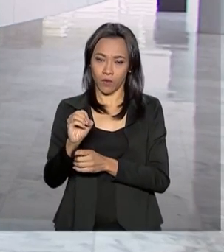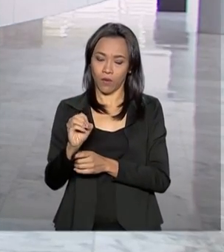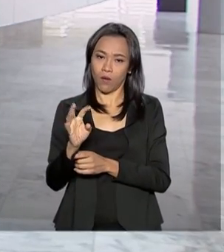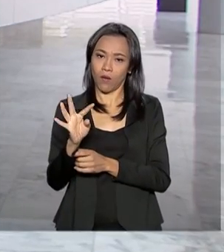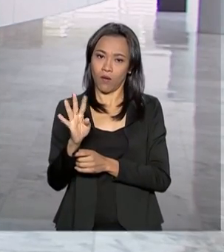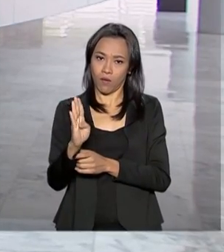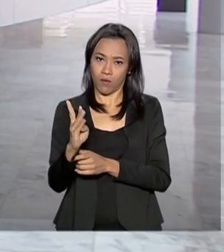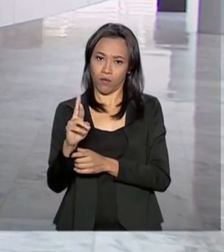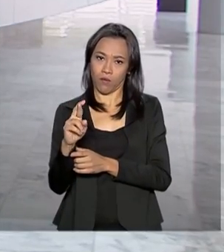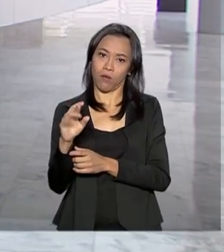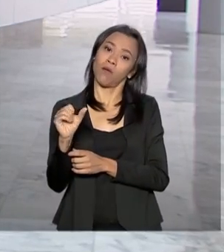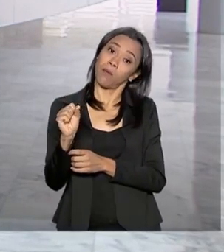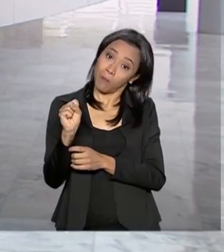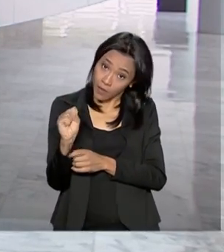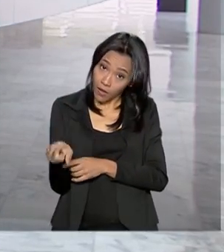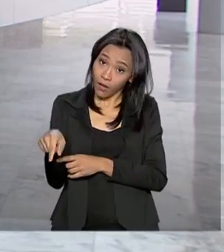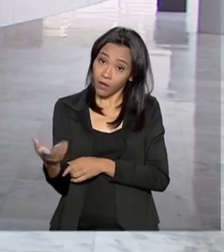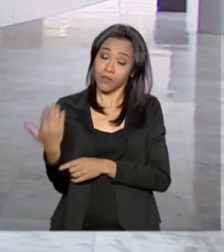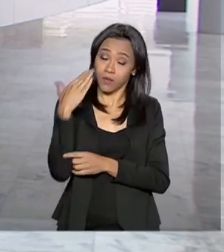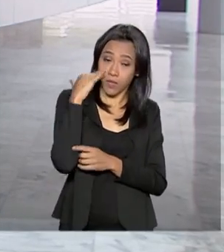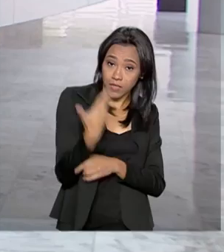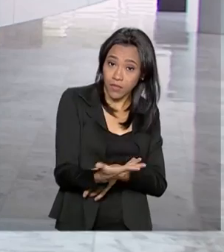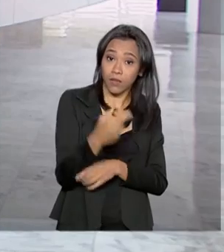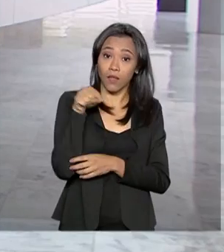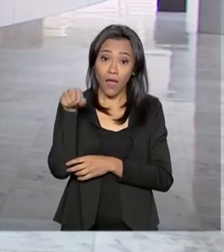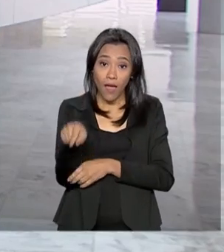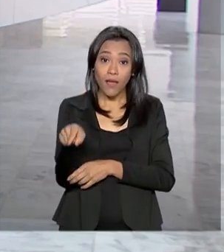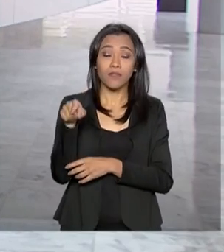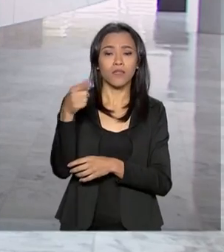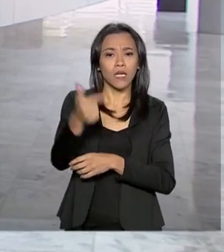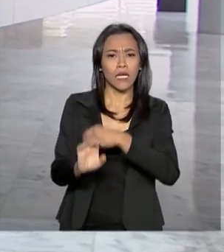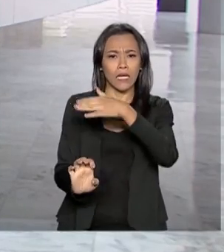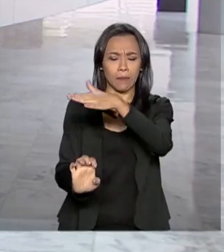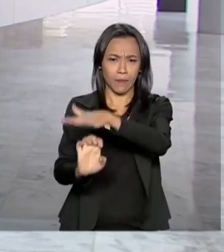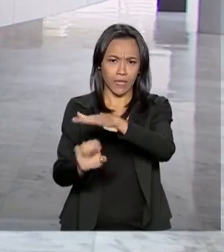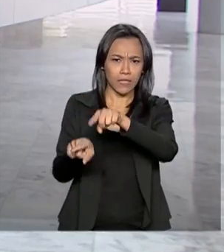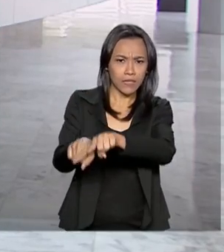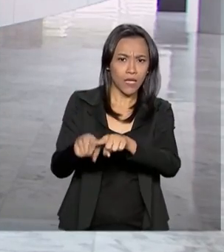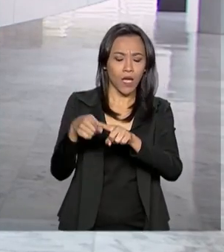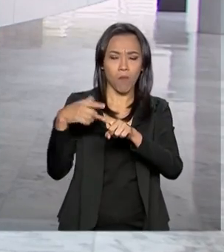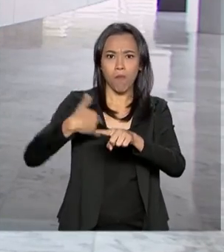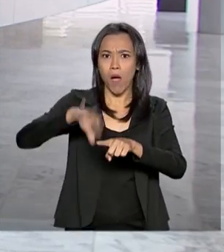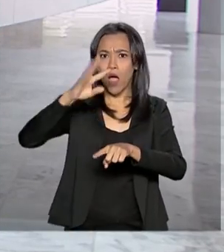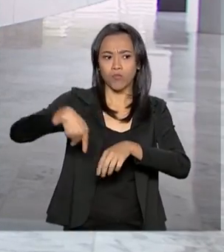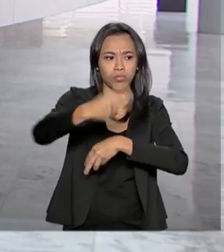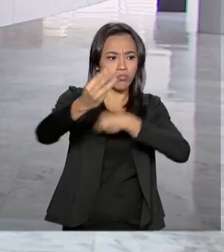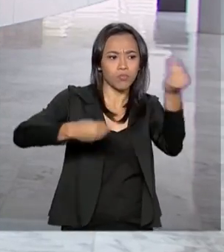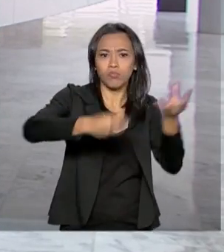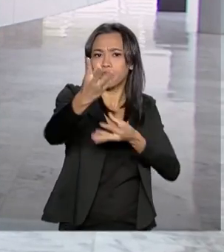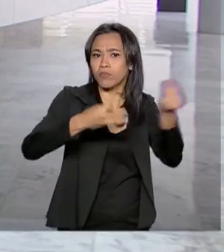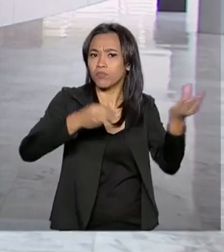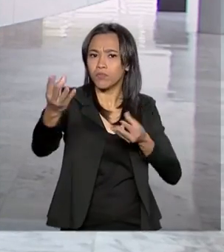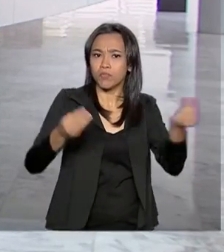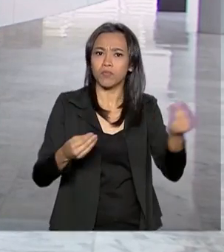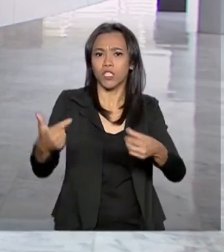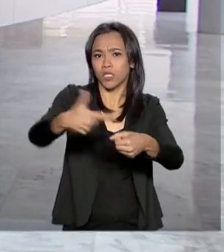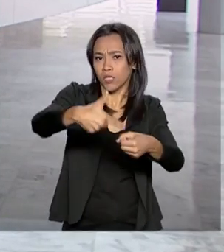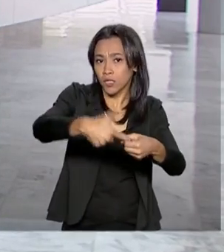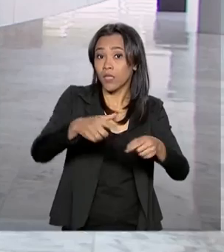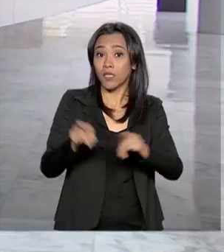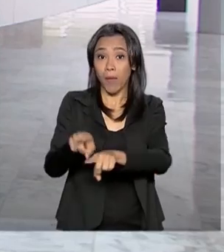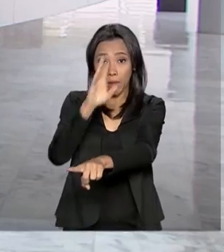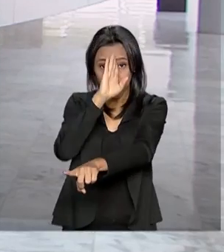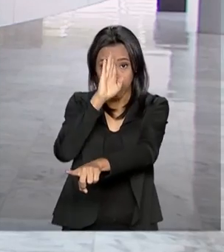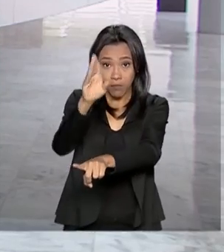Vale lembrar que a Raizen é uma das maiores distribuidoras de combustíveis do país e a principal fabricante do